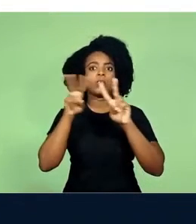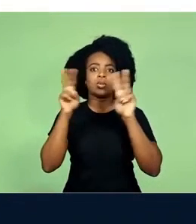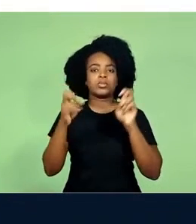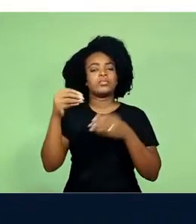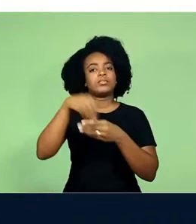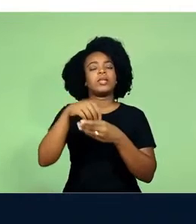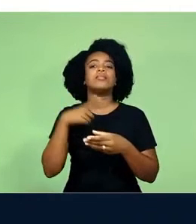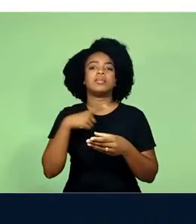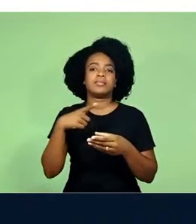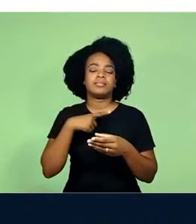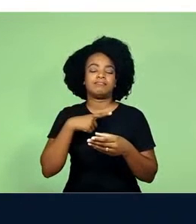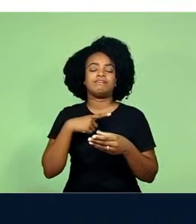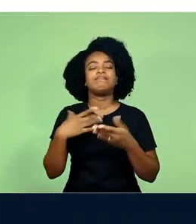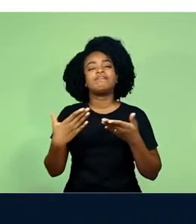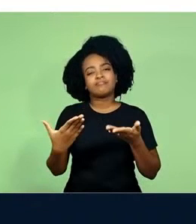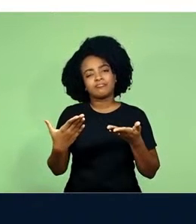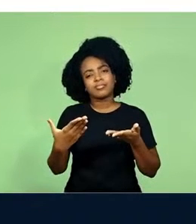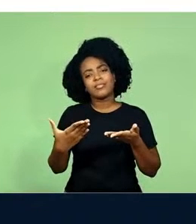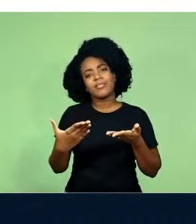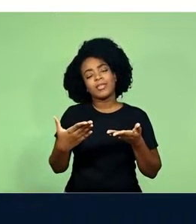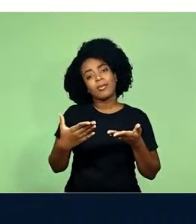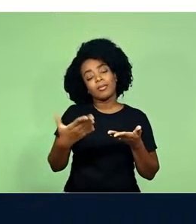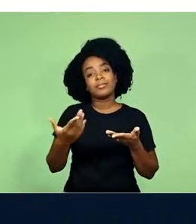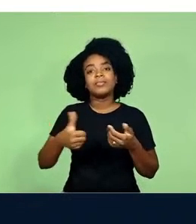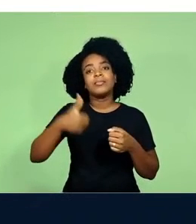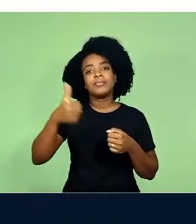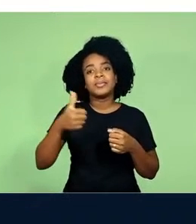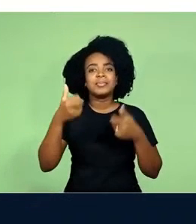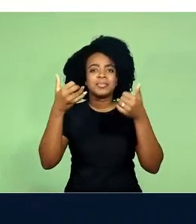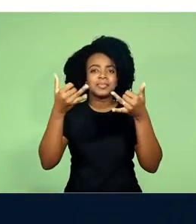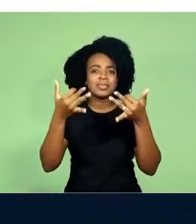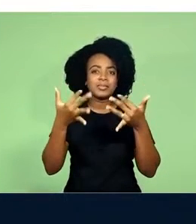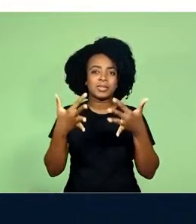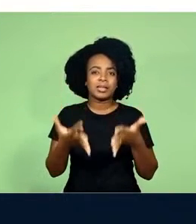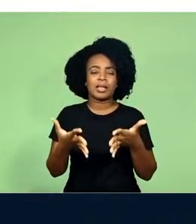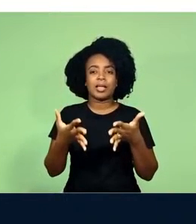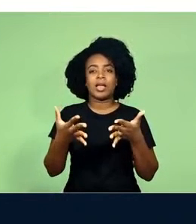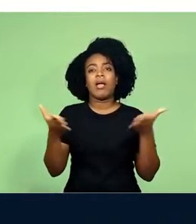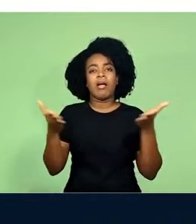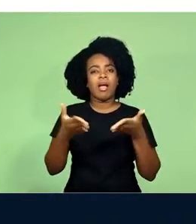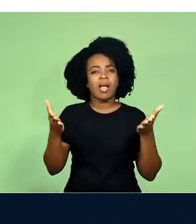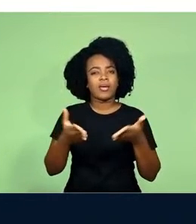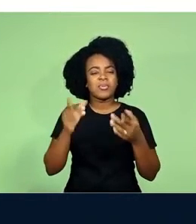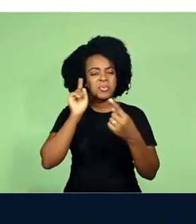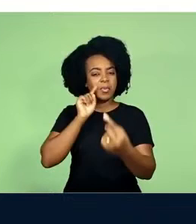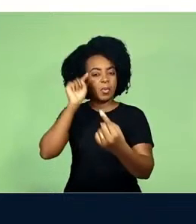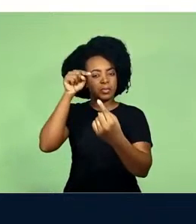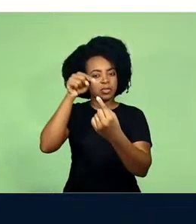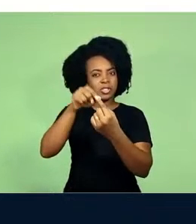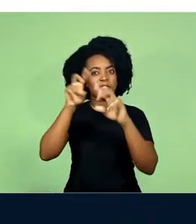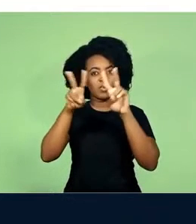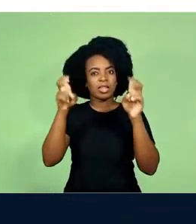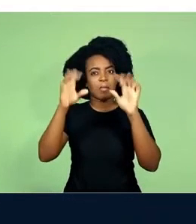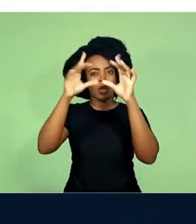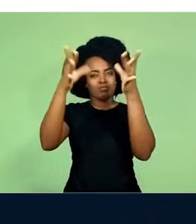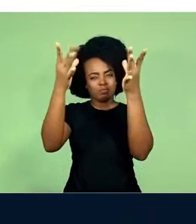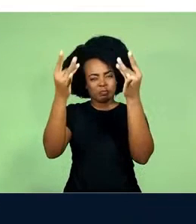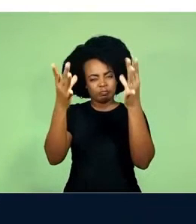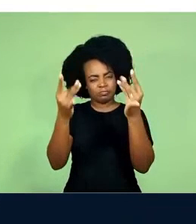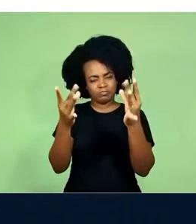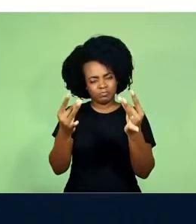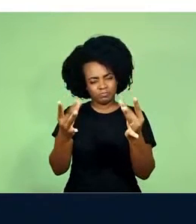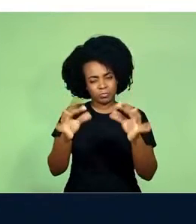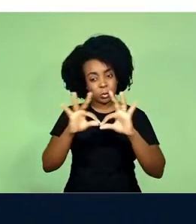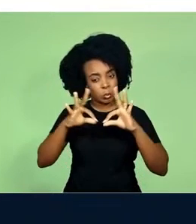Eu gostaria de dizer, primeiro, que há uma impossibilidade de esgotar o tema, ou seja, falar sobre tudo,